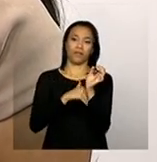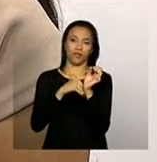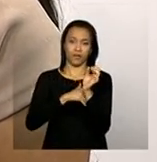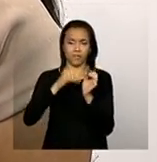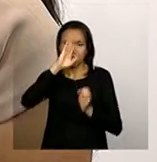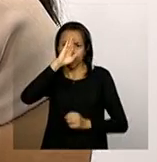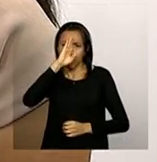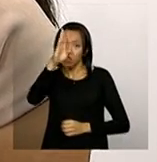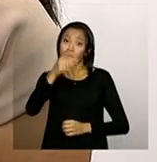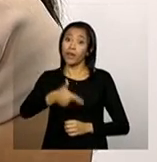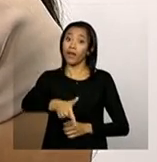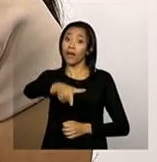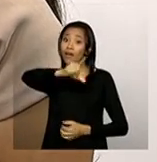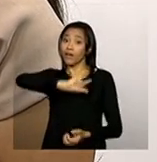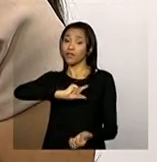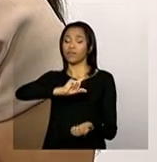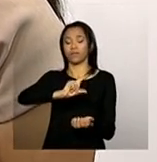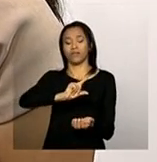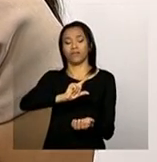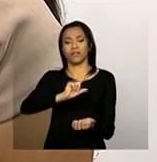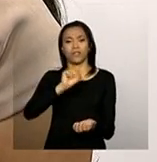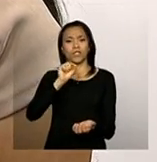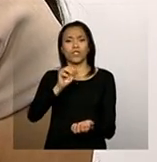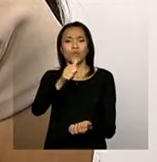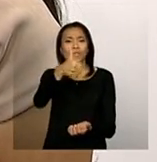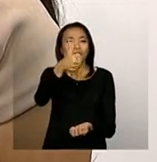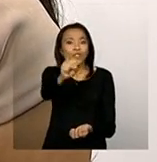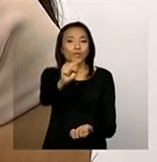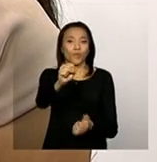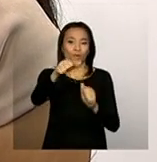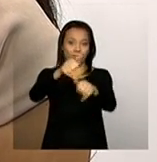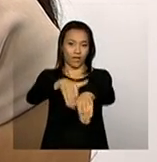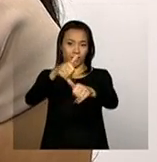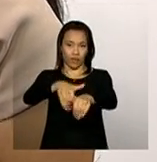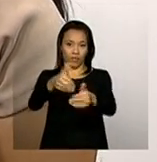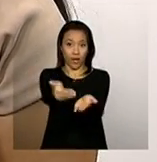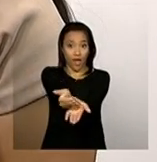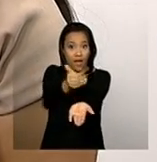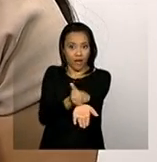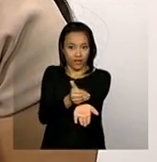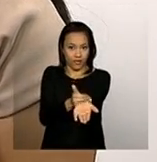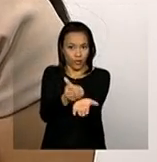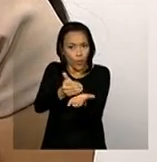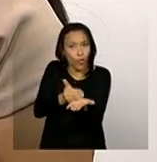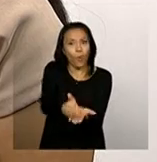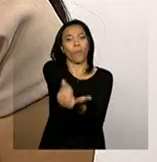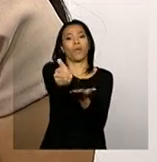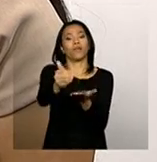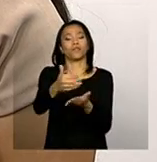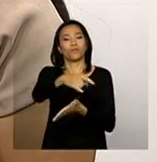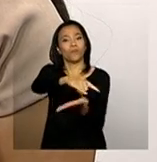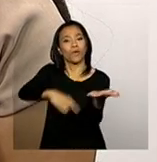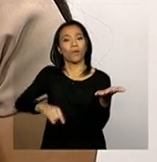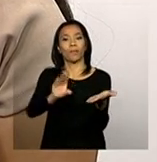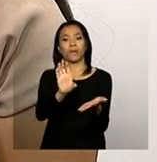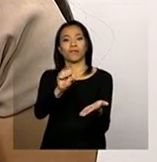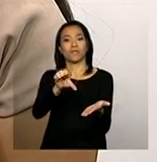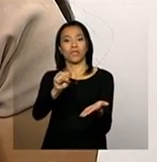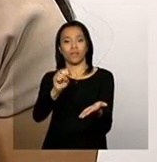inclusive, antes do início do 18 de setembro, antes do início do CENSO. Para que ele já, antecipadamente,